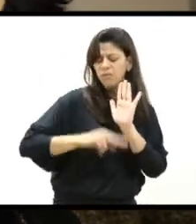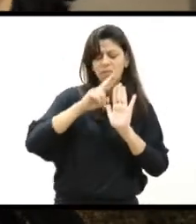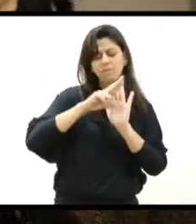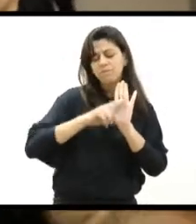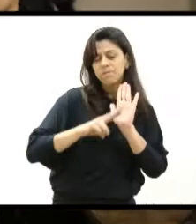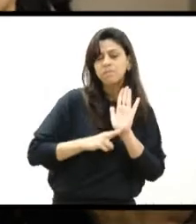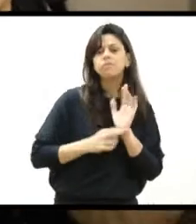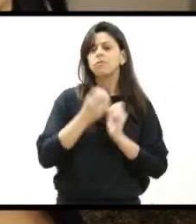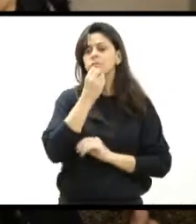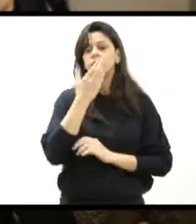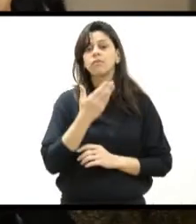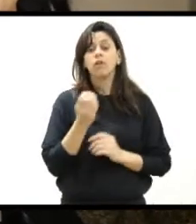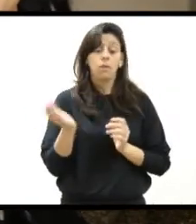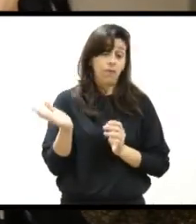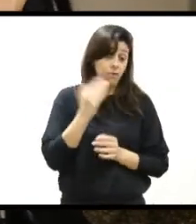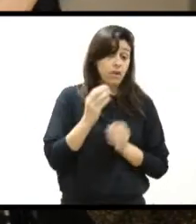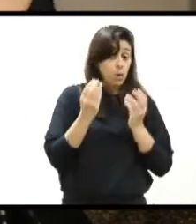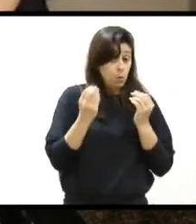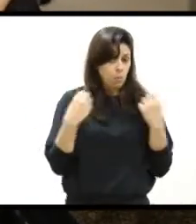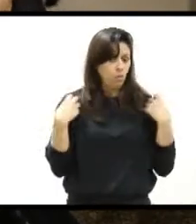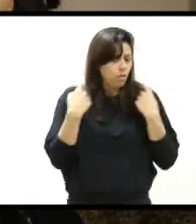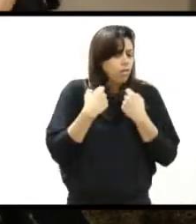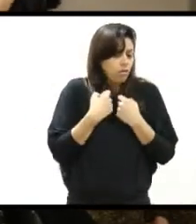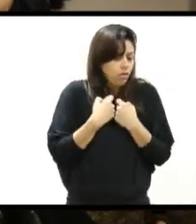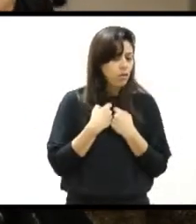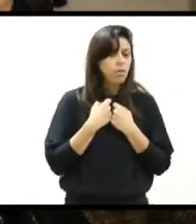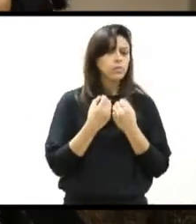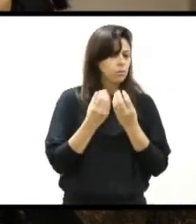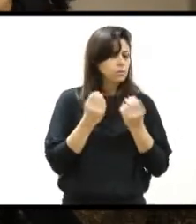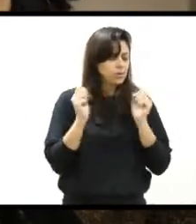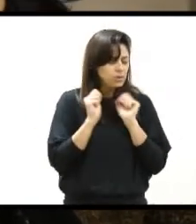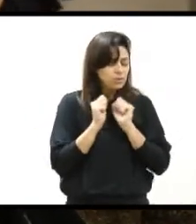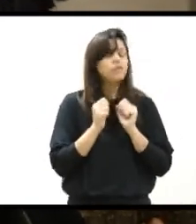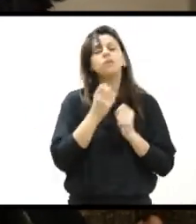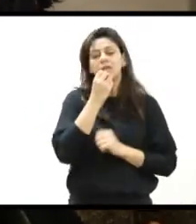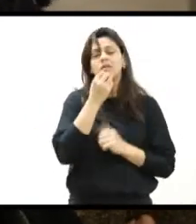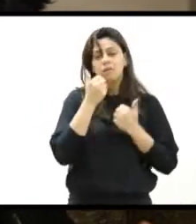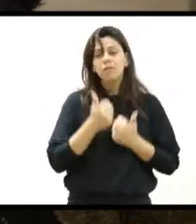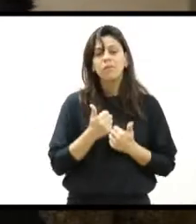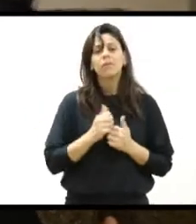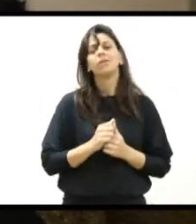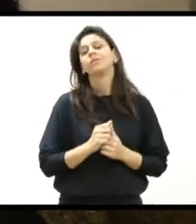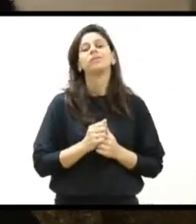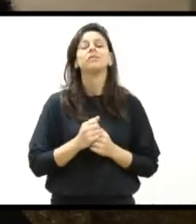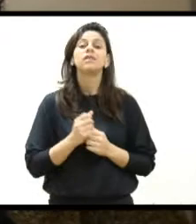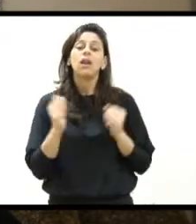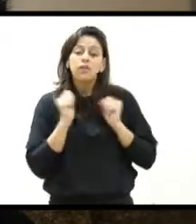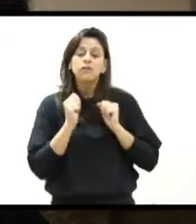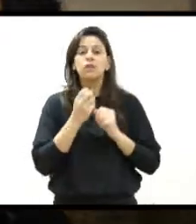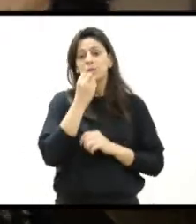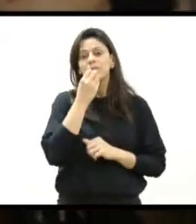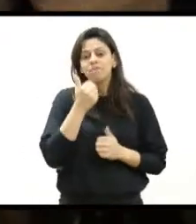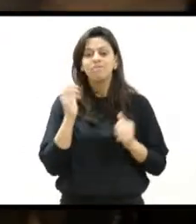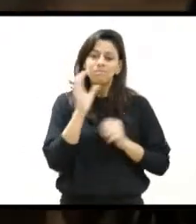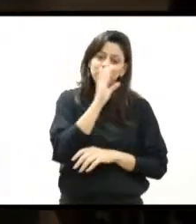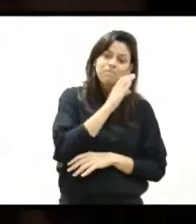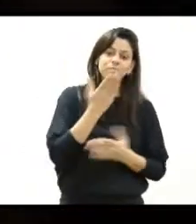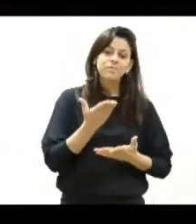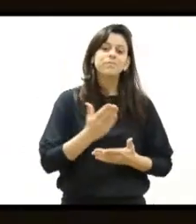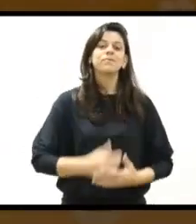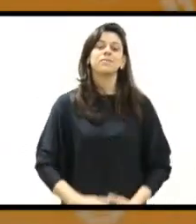coisas boas. Venha bem agasalhado. É. Bem agasalhado. Está frio, mas... Mas vale a pena. Está frio, mas está quente. Está frio, mas está quente. É isso aí.